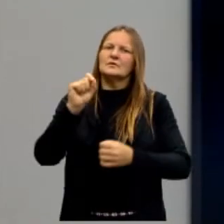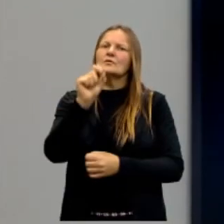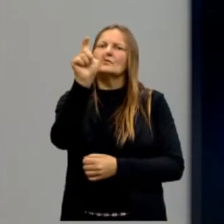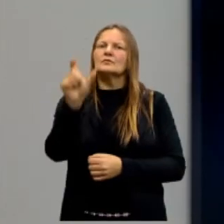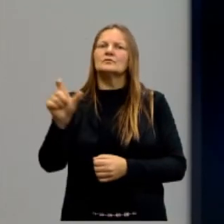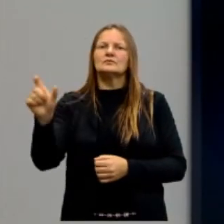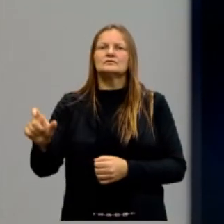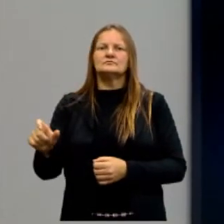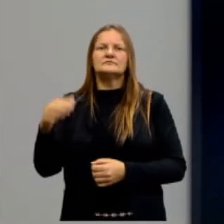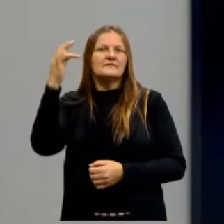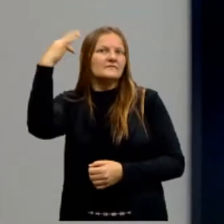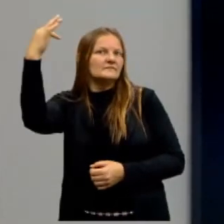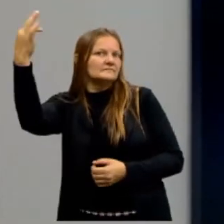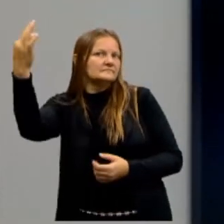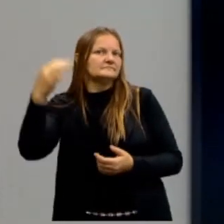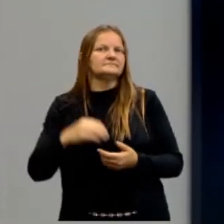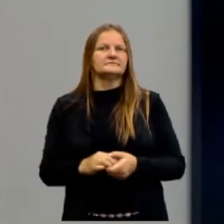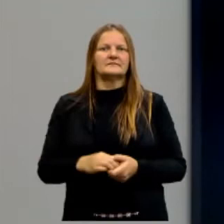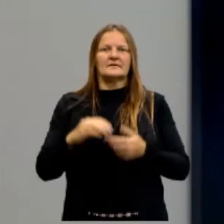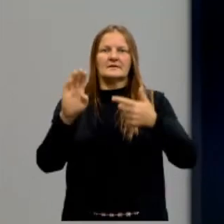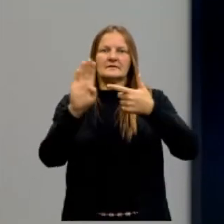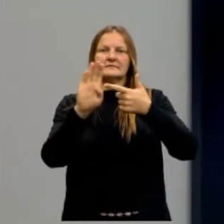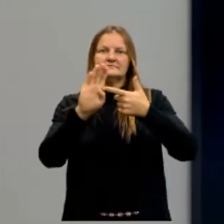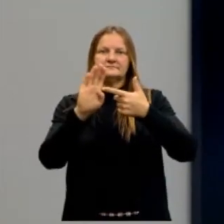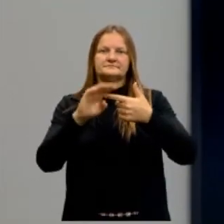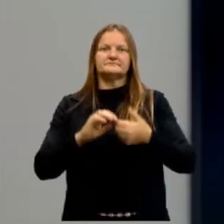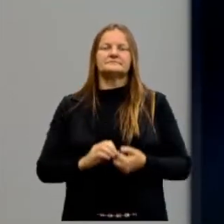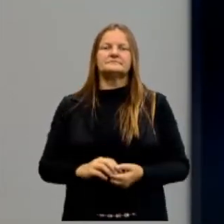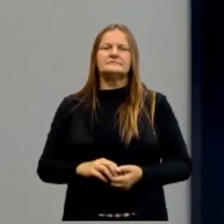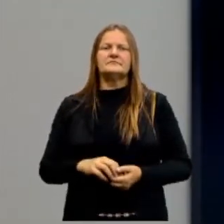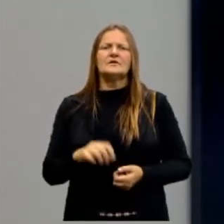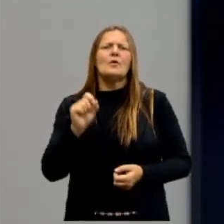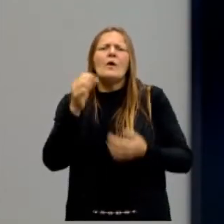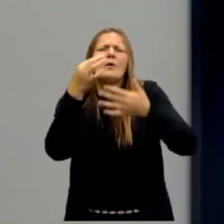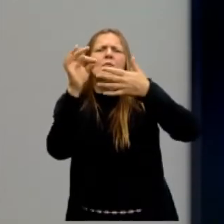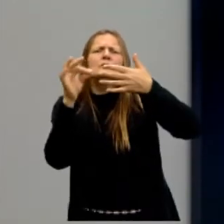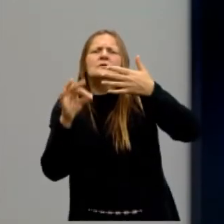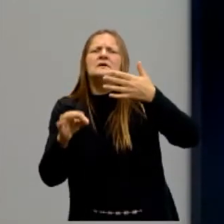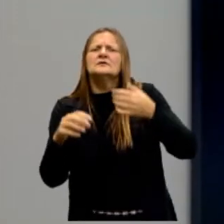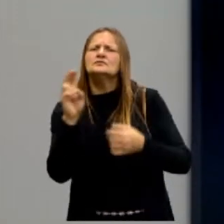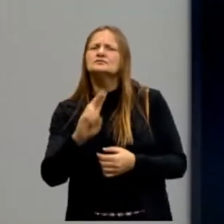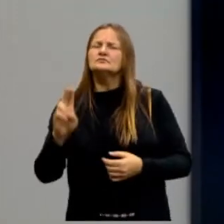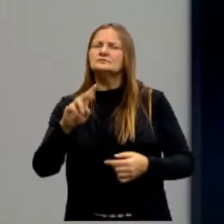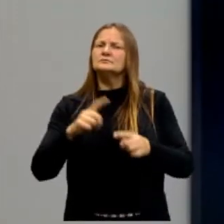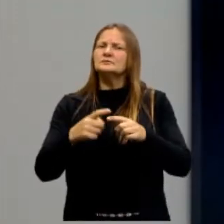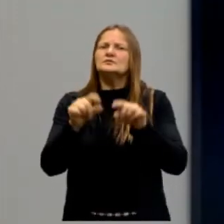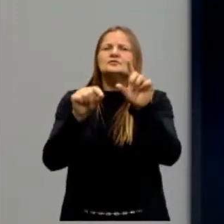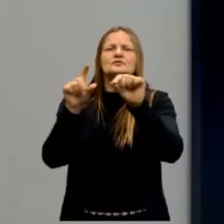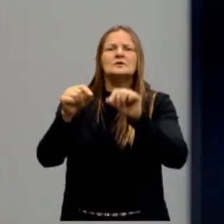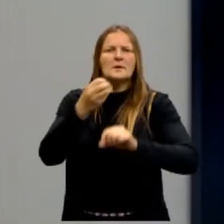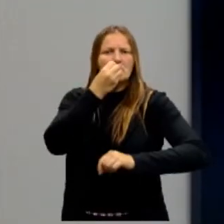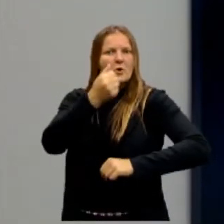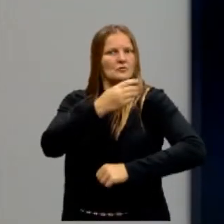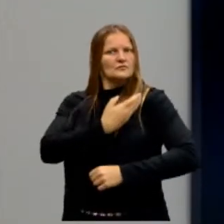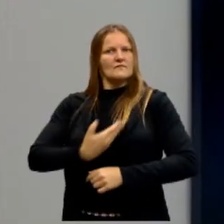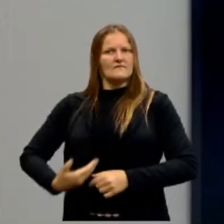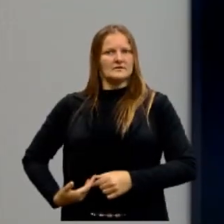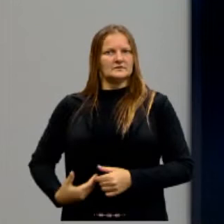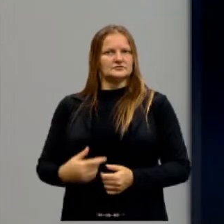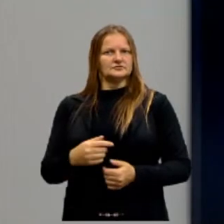O rei filósofo? Muito bem. Letra B. Que critérios devem ser utilizados para escolher um bom governante?